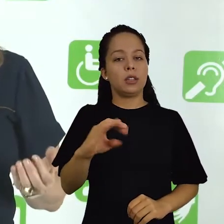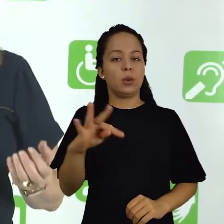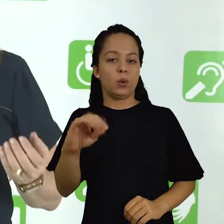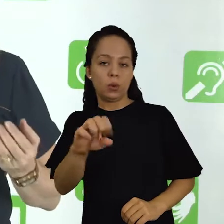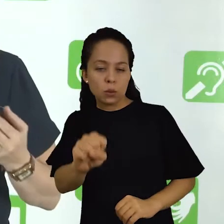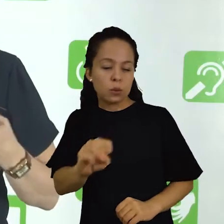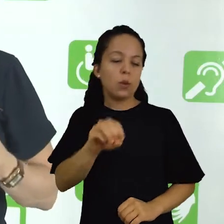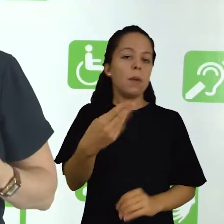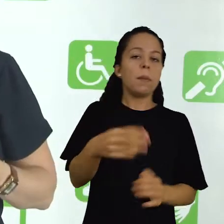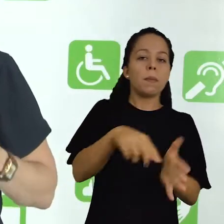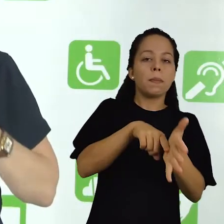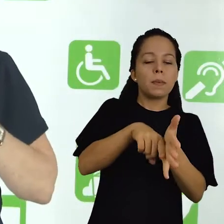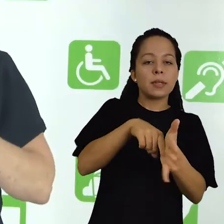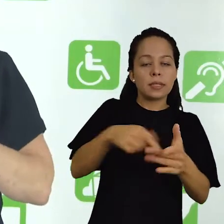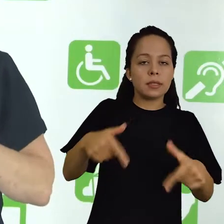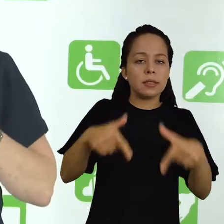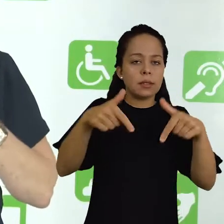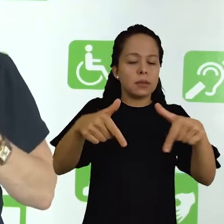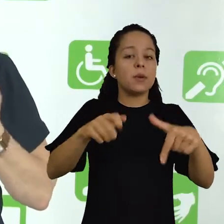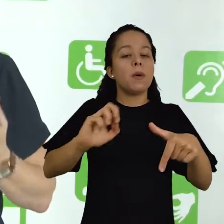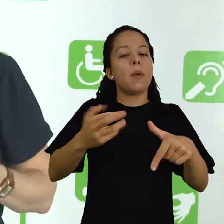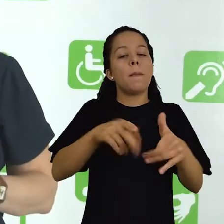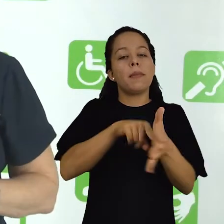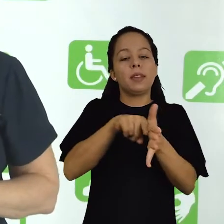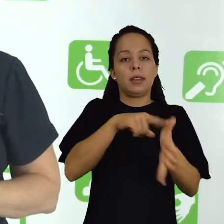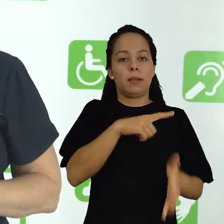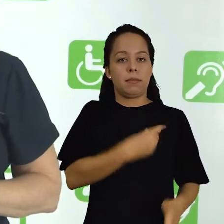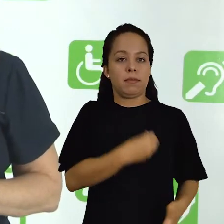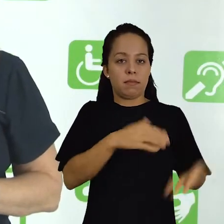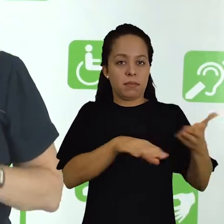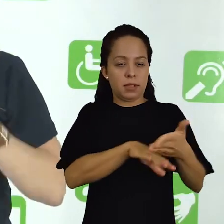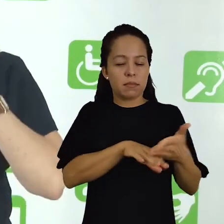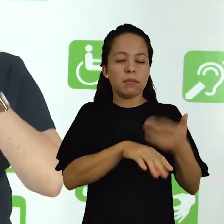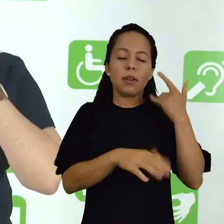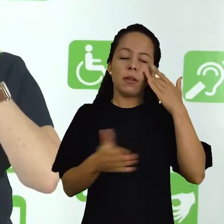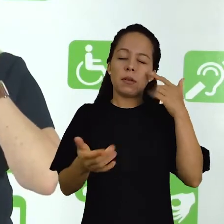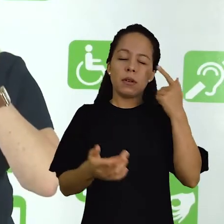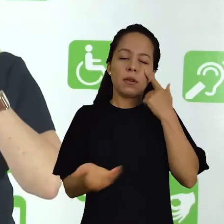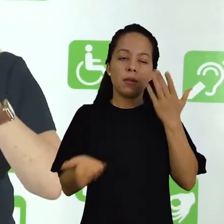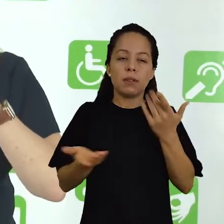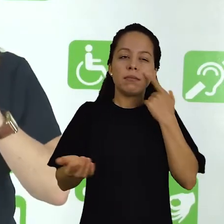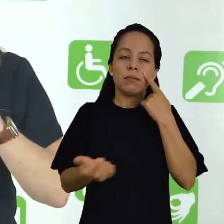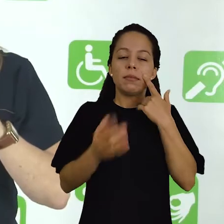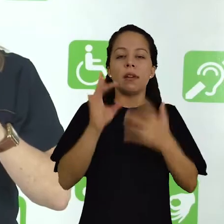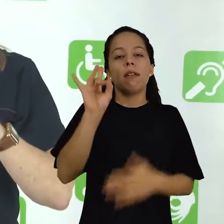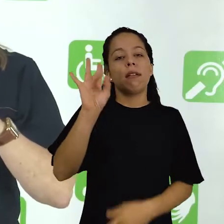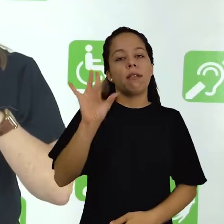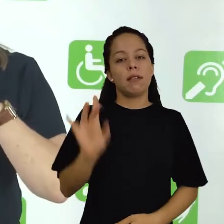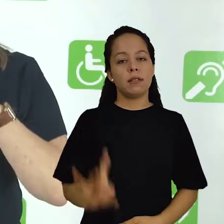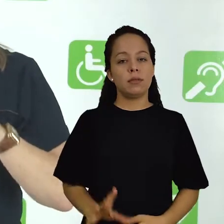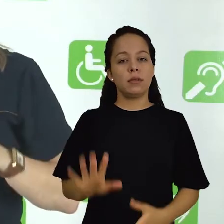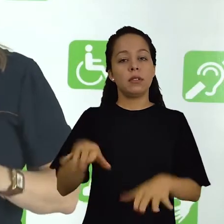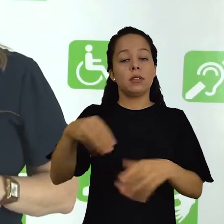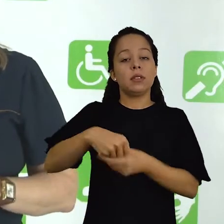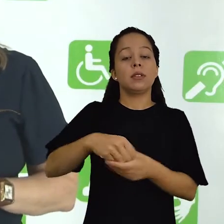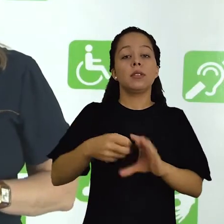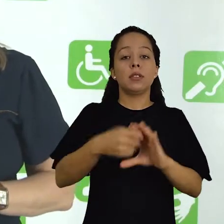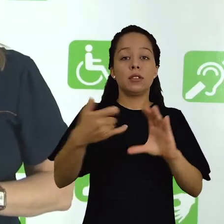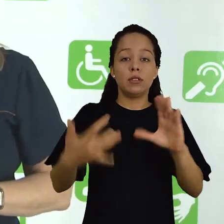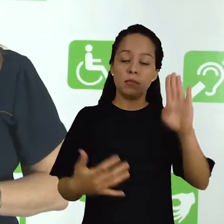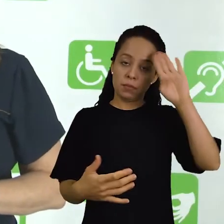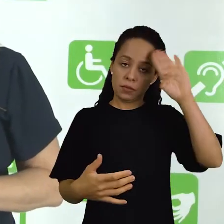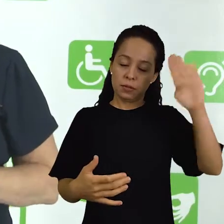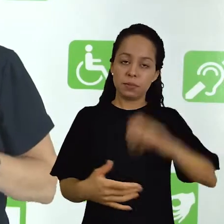levantamento, estudo de caso, pesquisação, ou então pesquisa participante. Então vamos ver cada uma dessas, algumas características